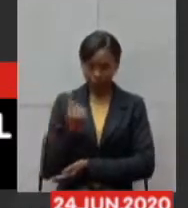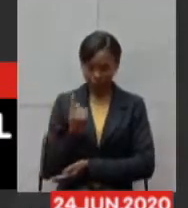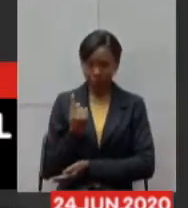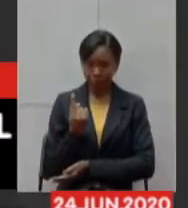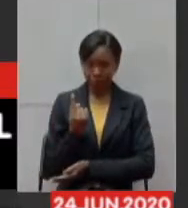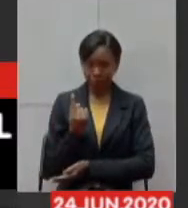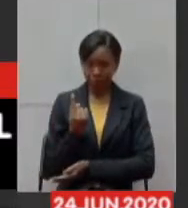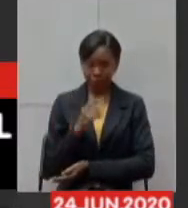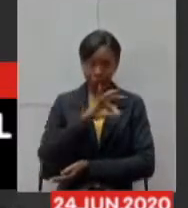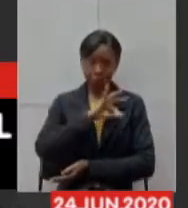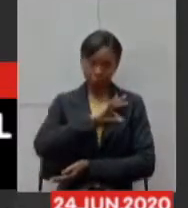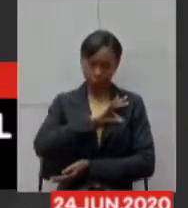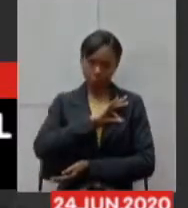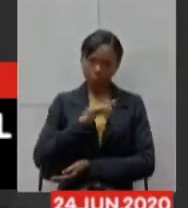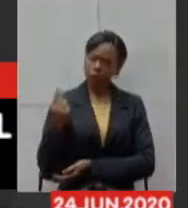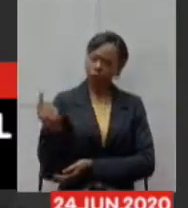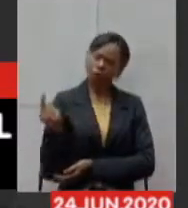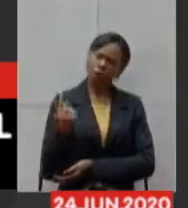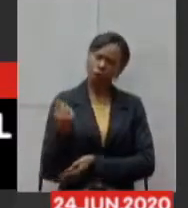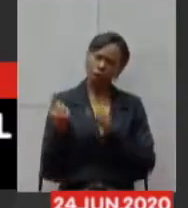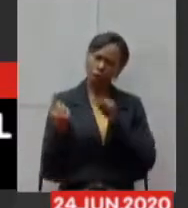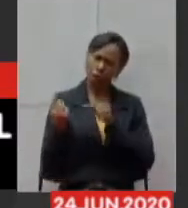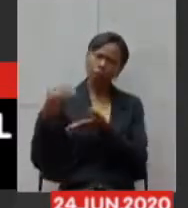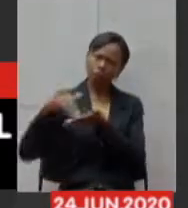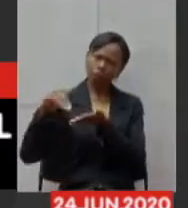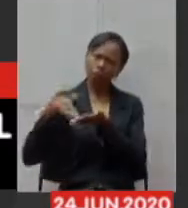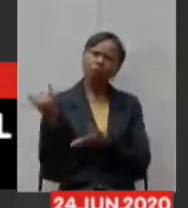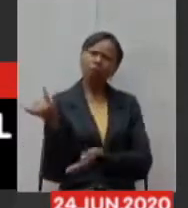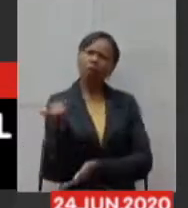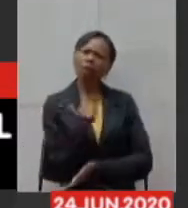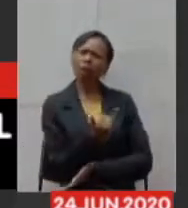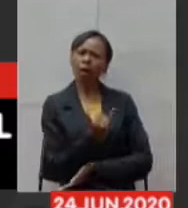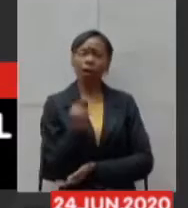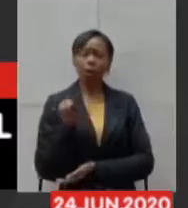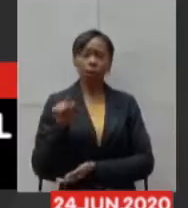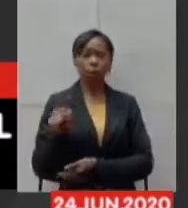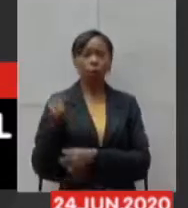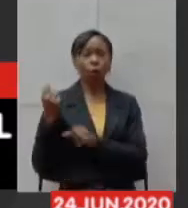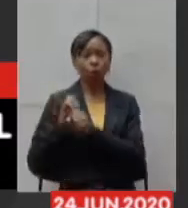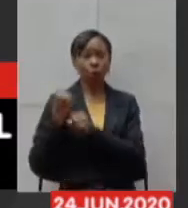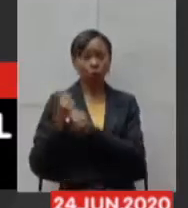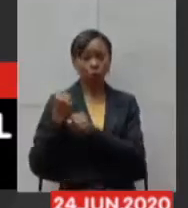para a polícia militar e falar o hospital de campanha precisa abrir